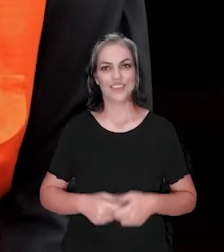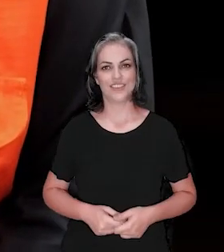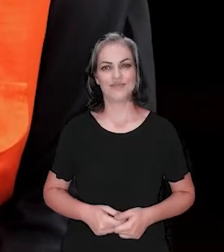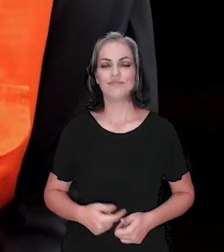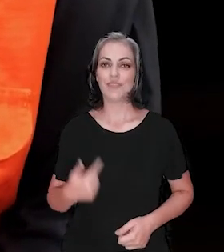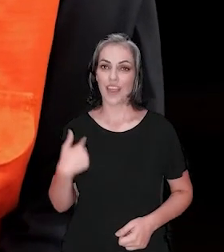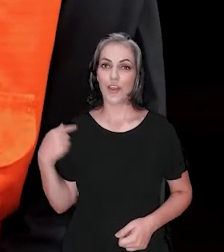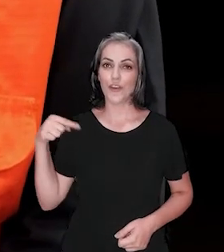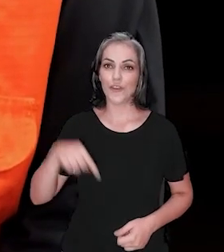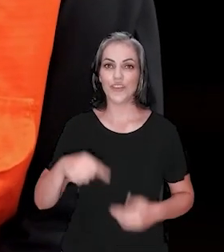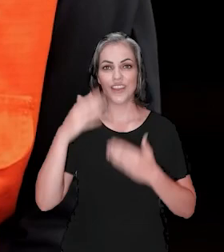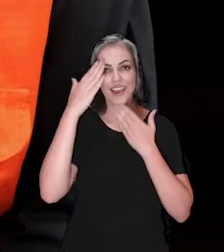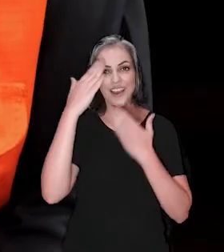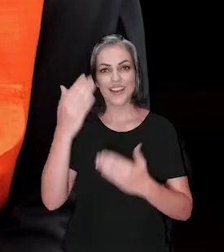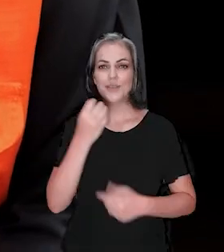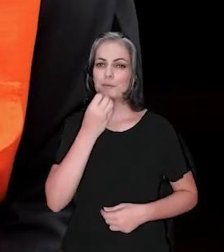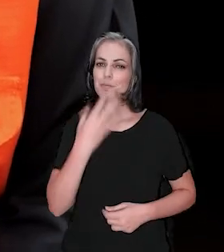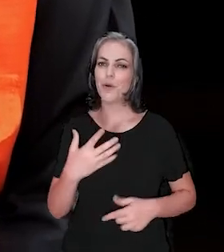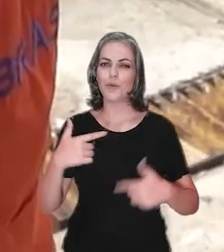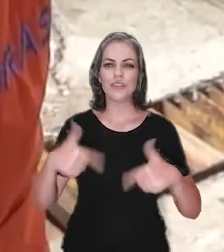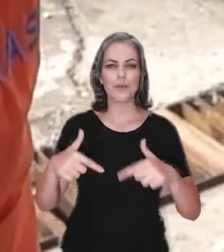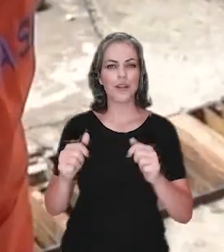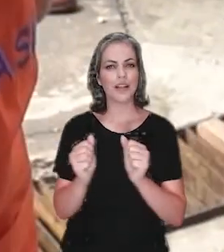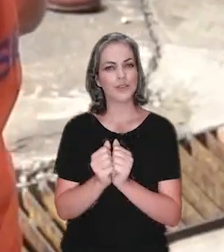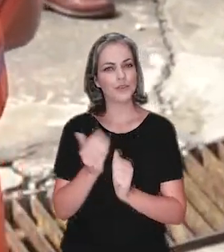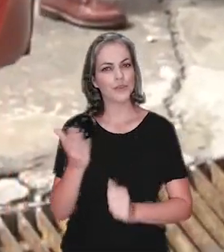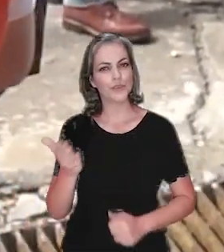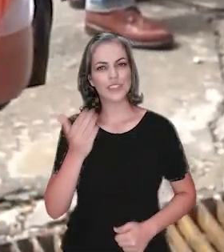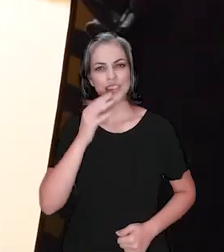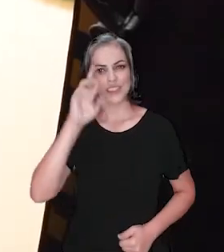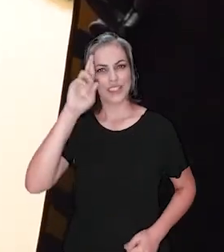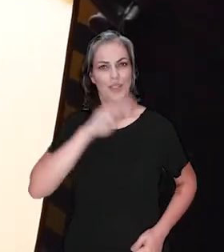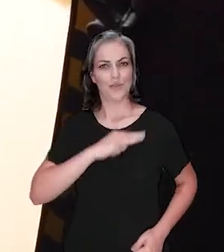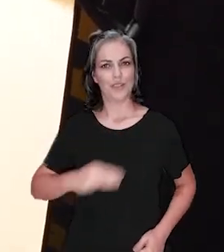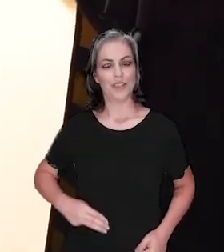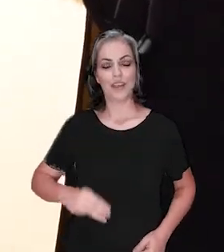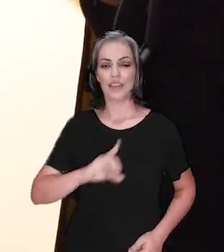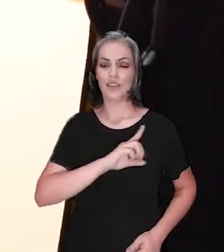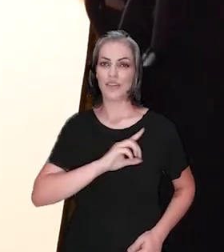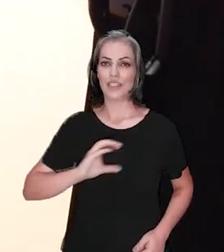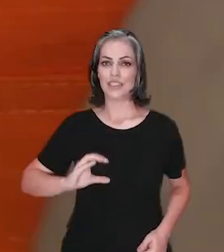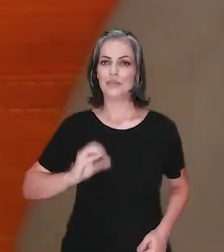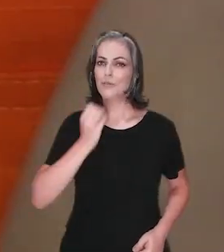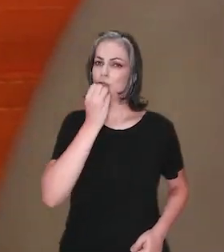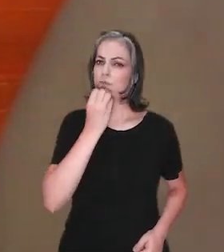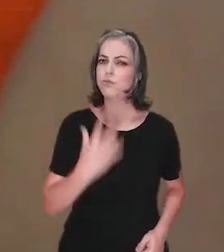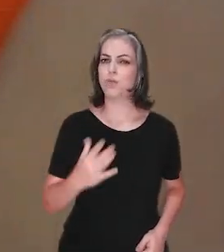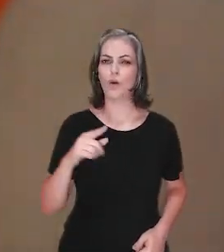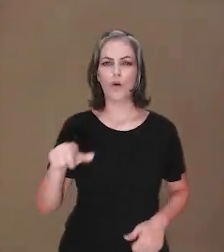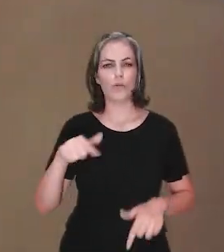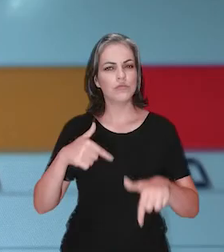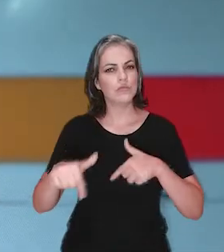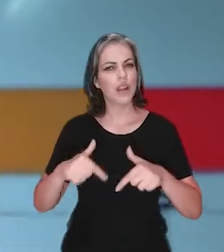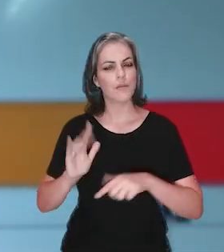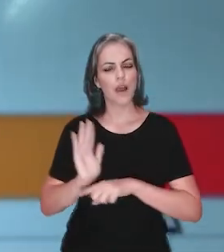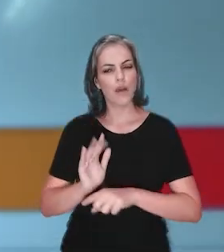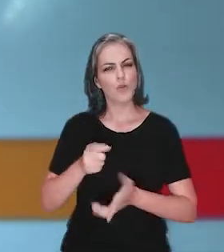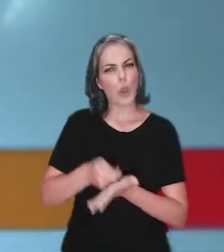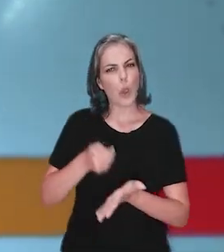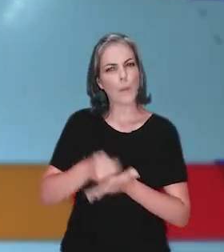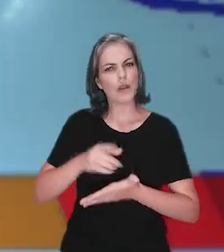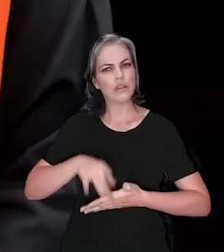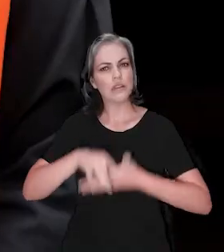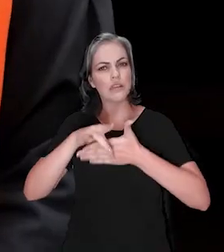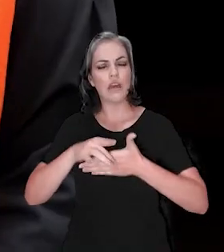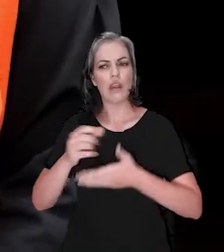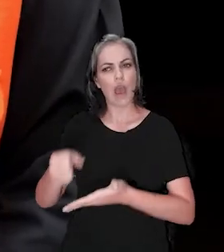agradecê-lo pela oportunidade de trabalhar com o senhor. A Defesa Civil do Brasil avançou, graças à sua capacidade de liderança, de cobrança e